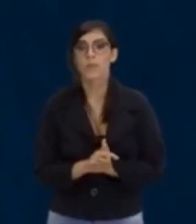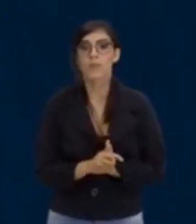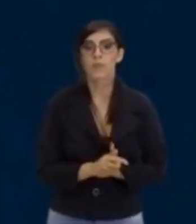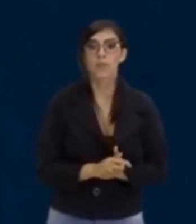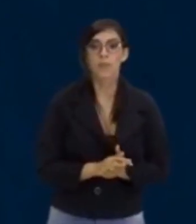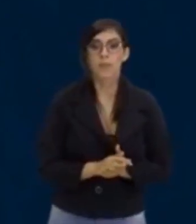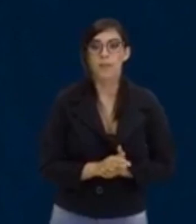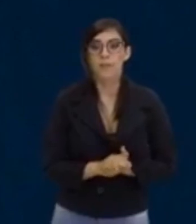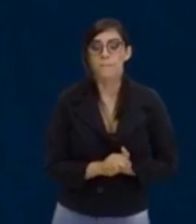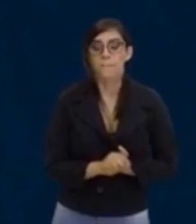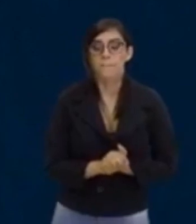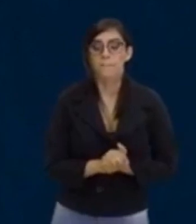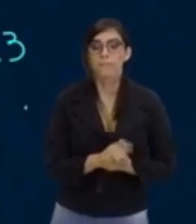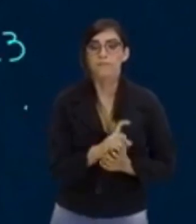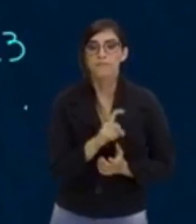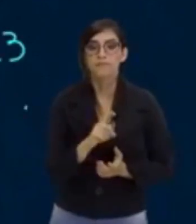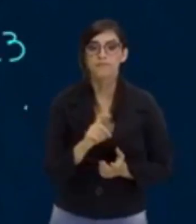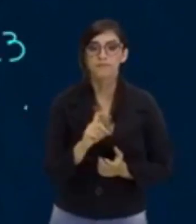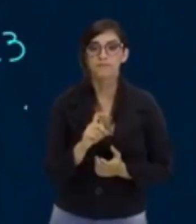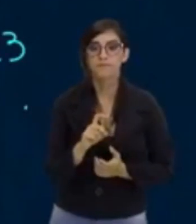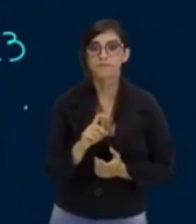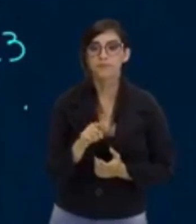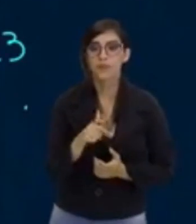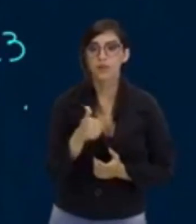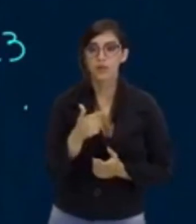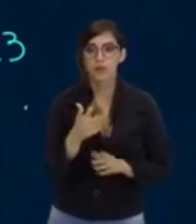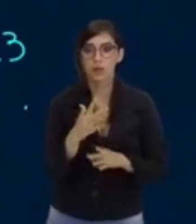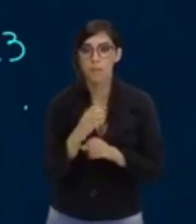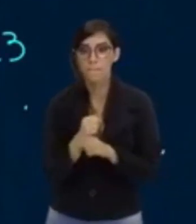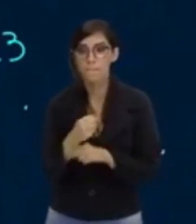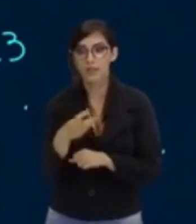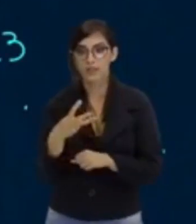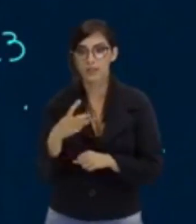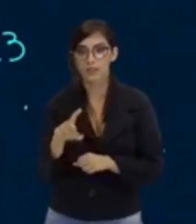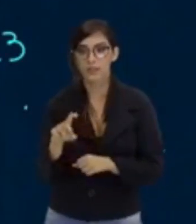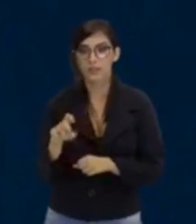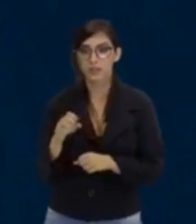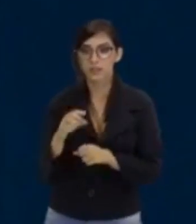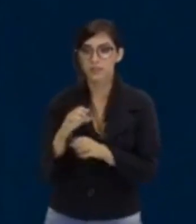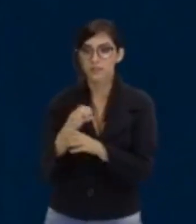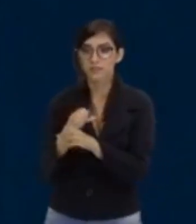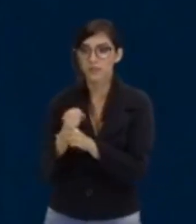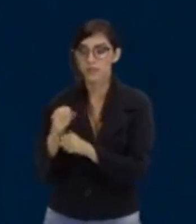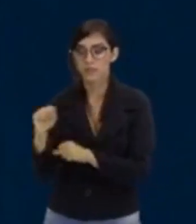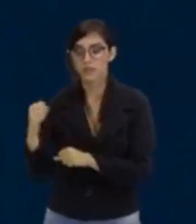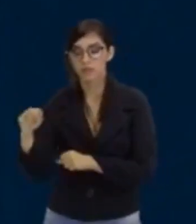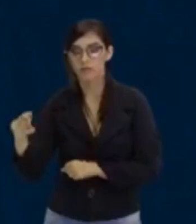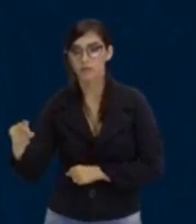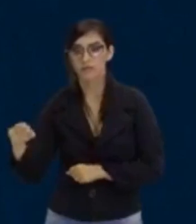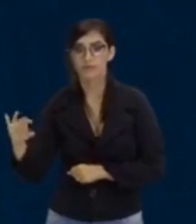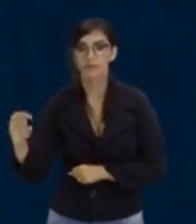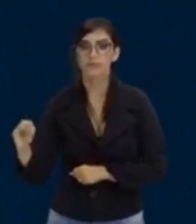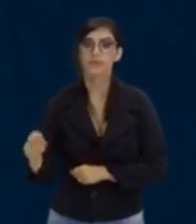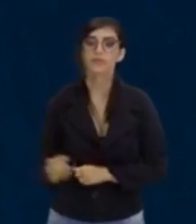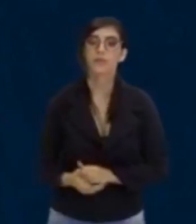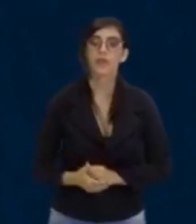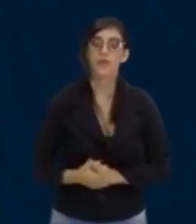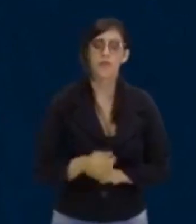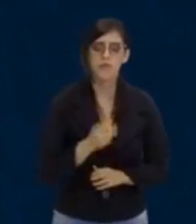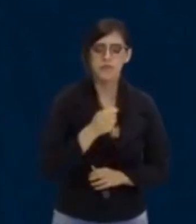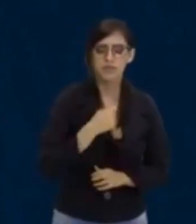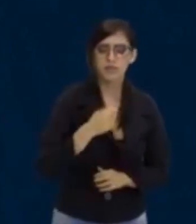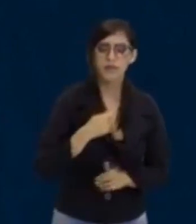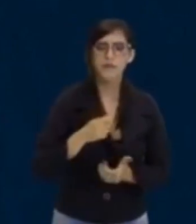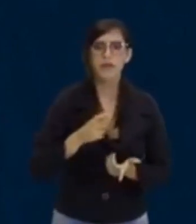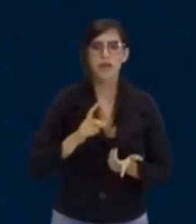8 igual a zero e, claro, é igual ao nosso último exemplo. Então, bora escrever aqui, ó. Vamos escrever quem é quem na